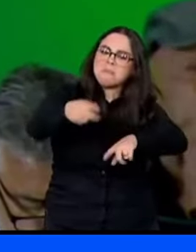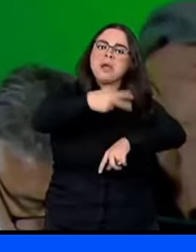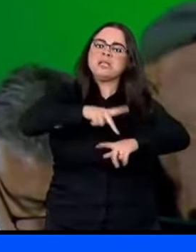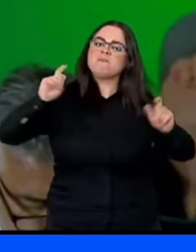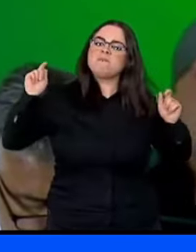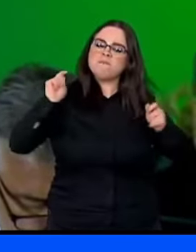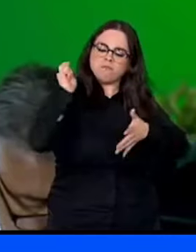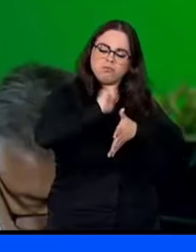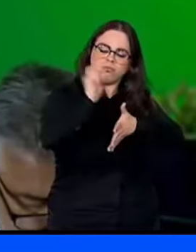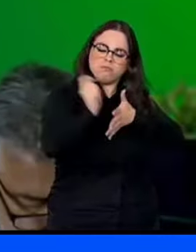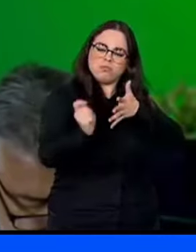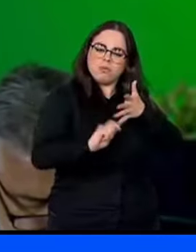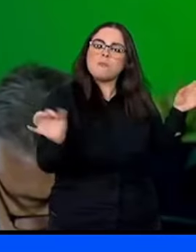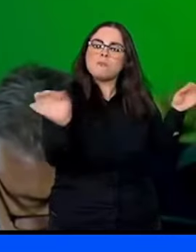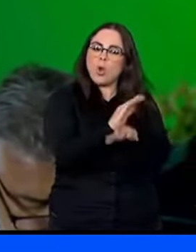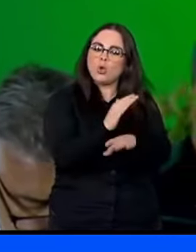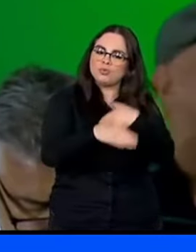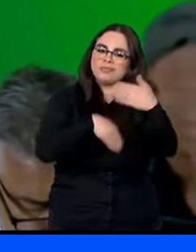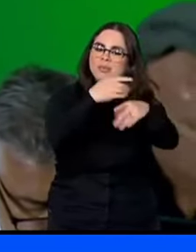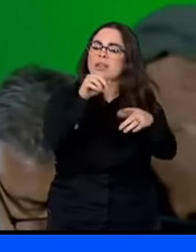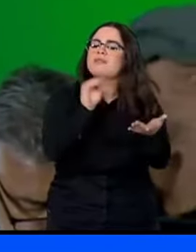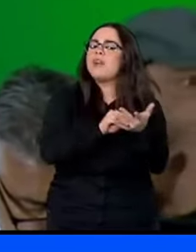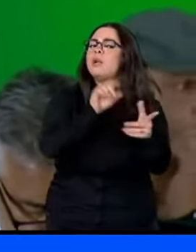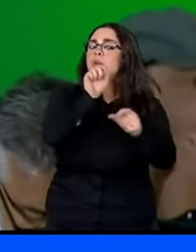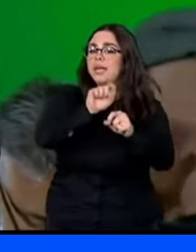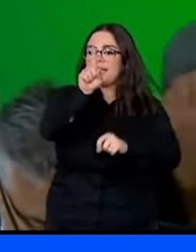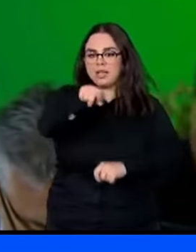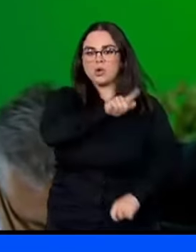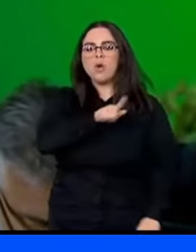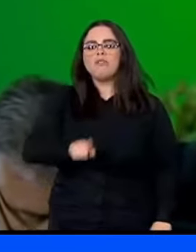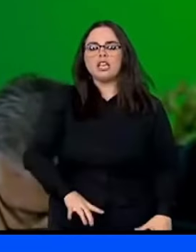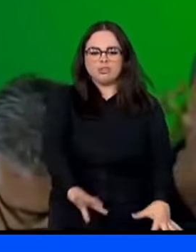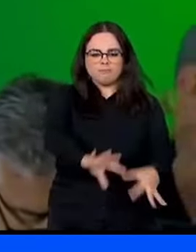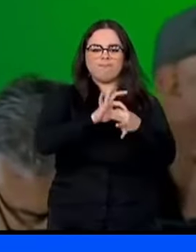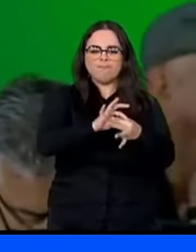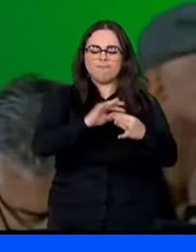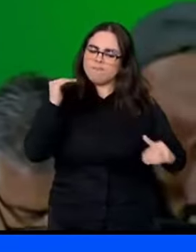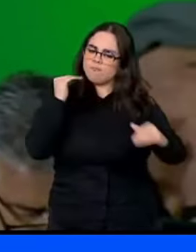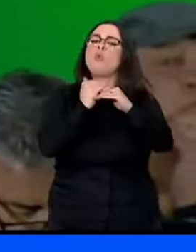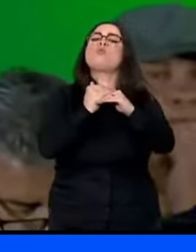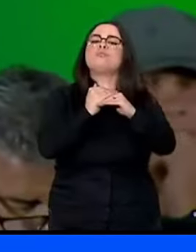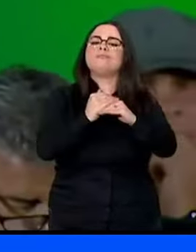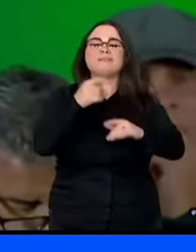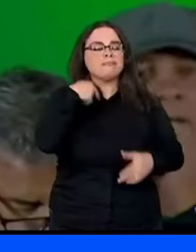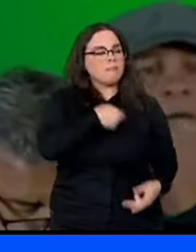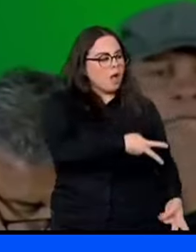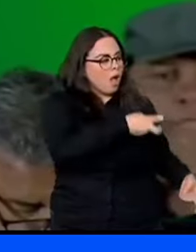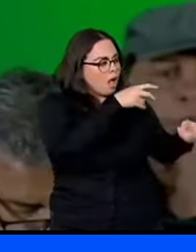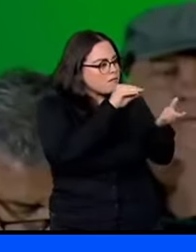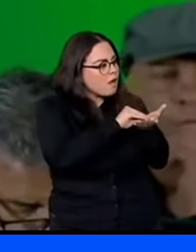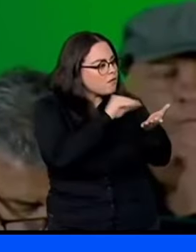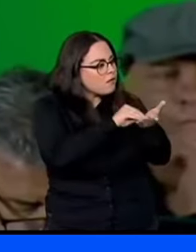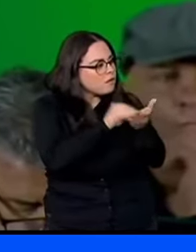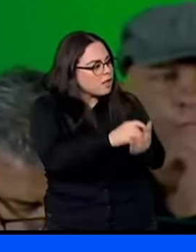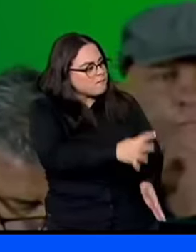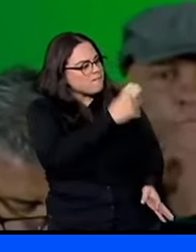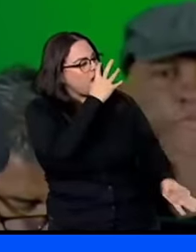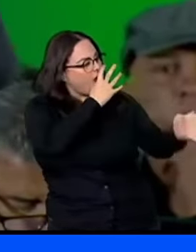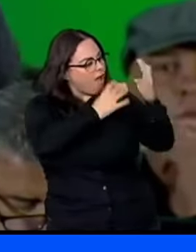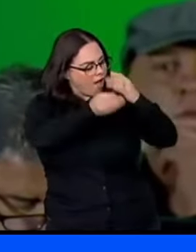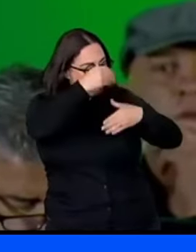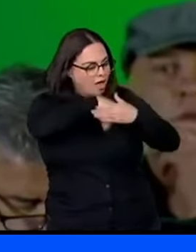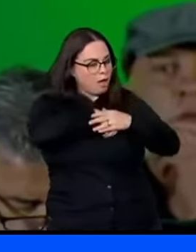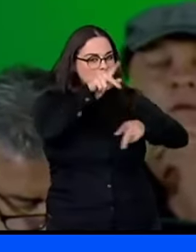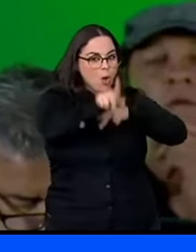tudo para crescer O que precisa É que tenha Governantes A altura Das necessidades E das aspirações Do povo